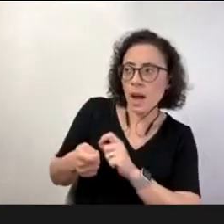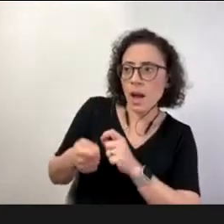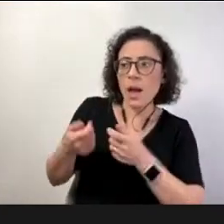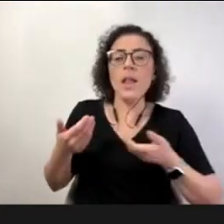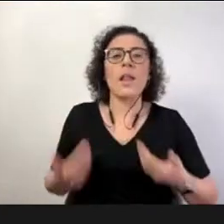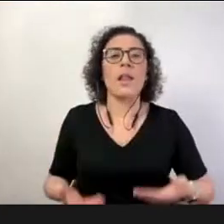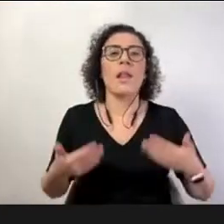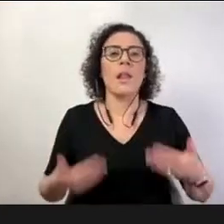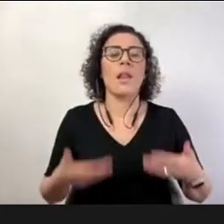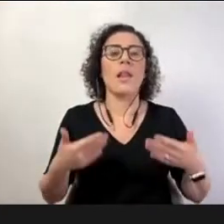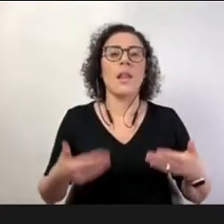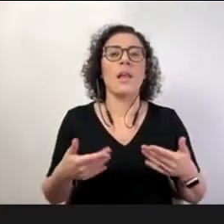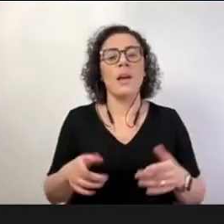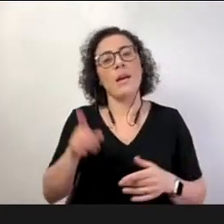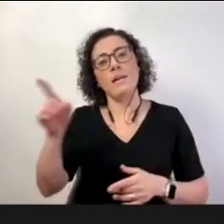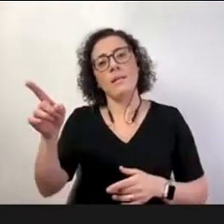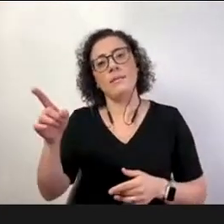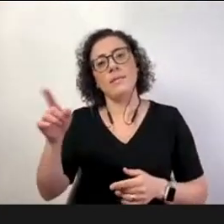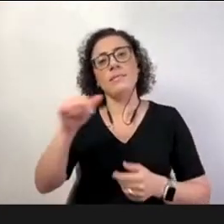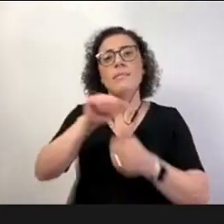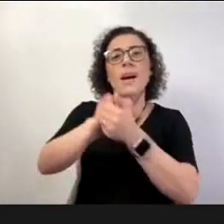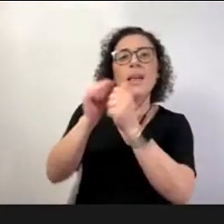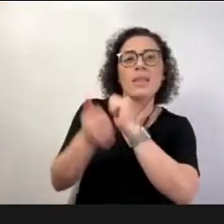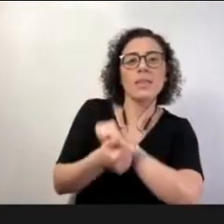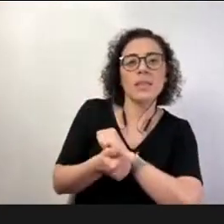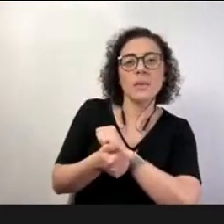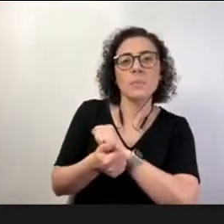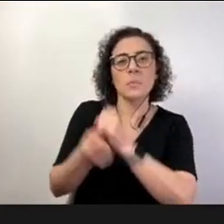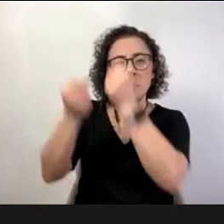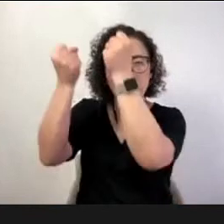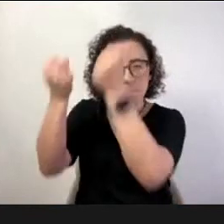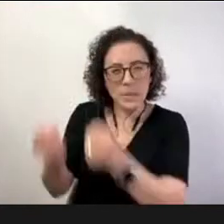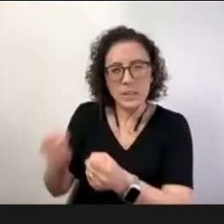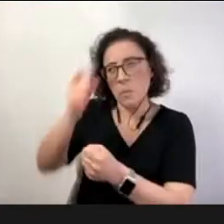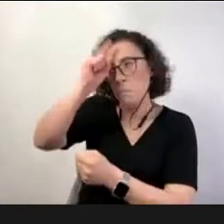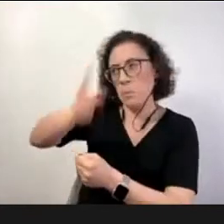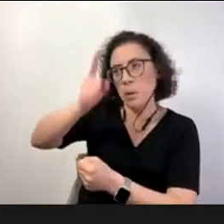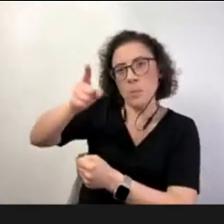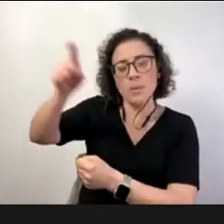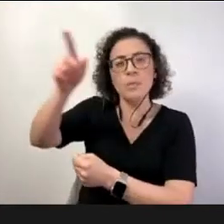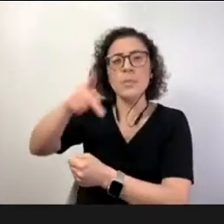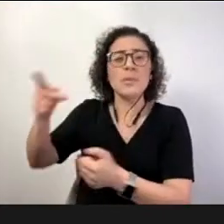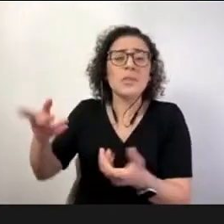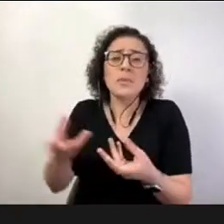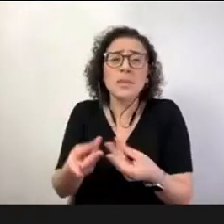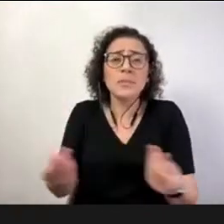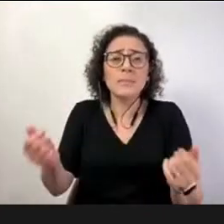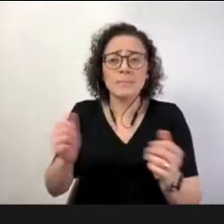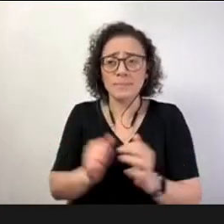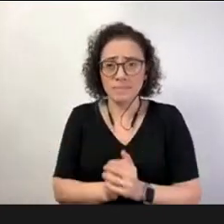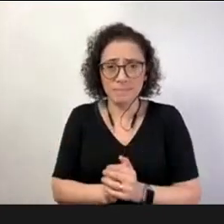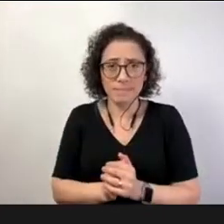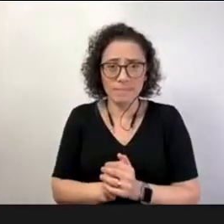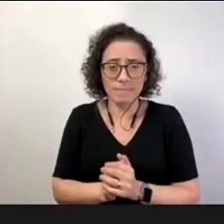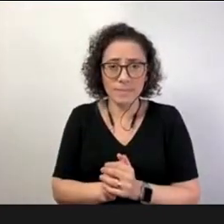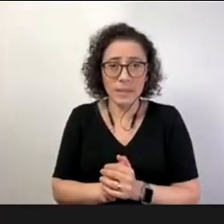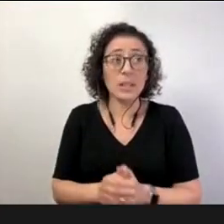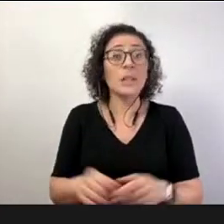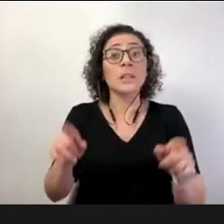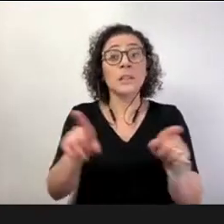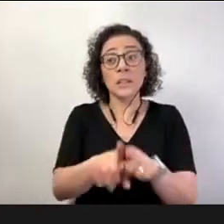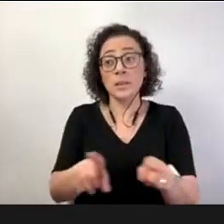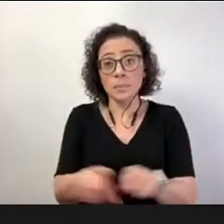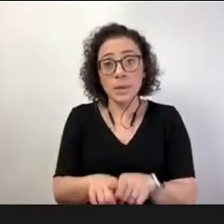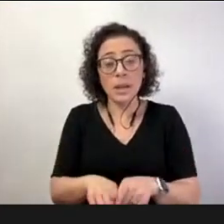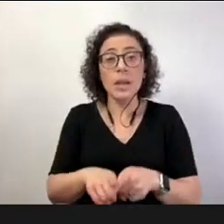mais adequada pra todo mundo que tá envolvido no processo educacional né e o outro ponto que eu coloco também são os combinados claros